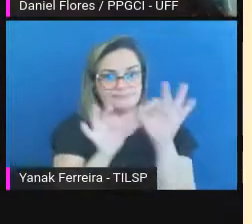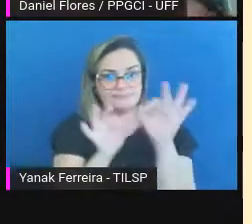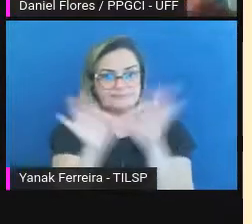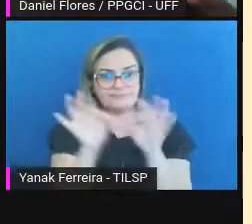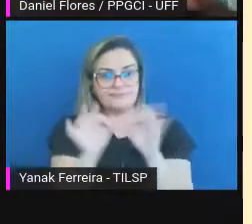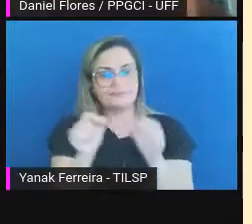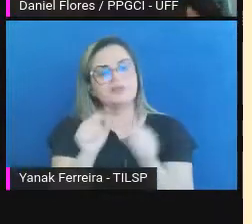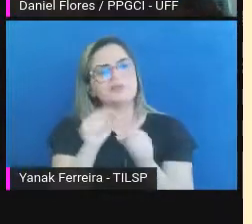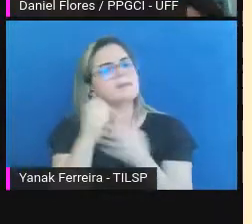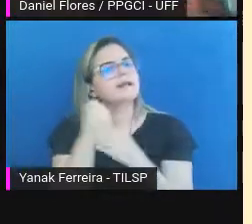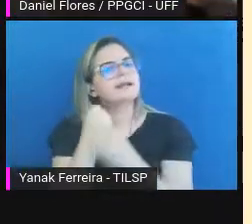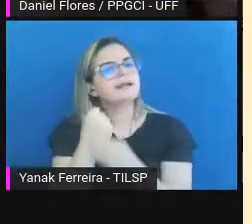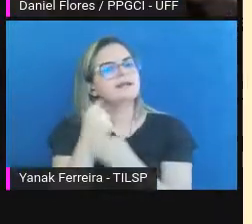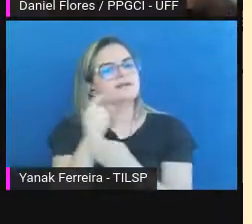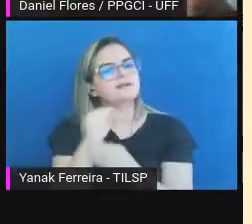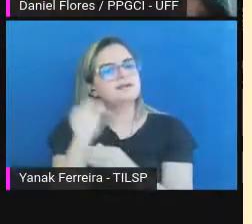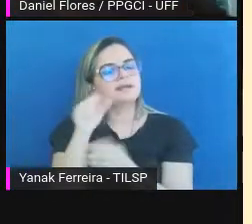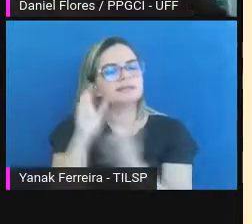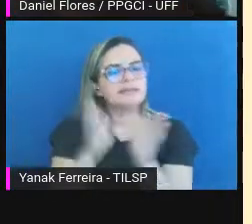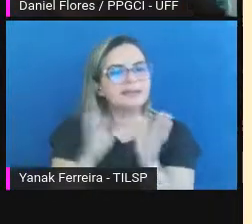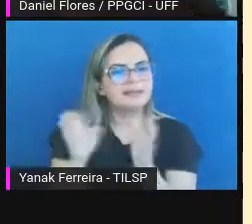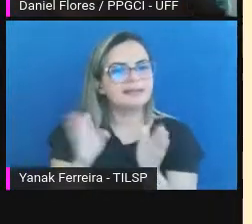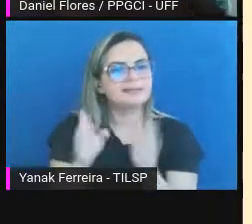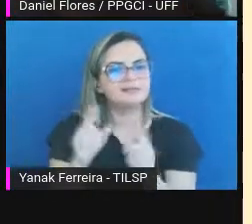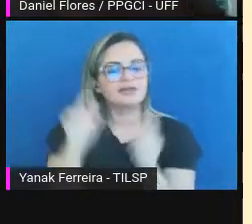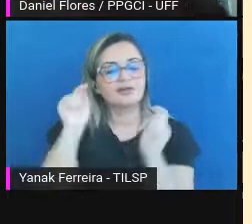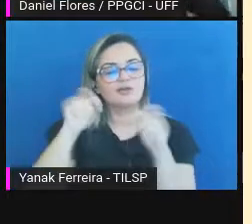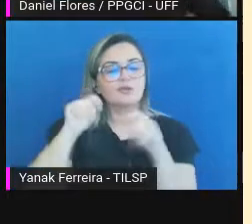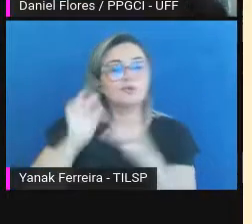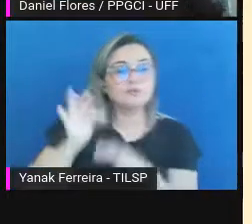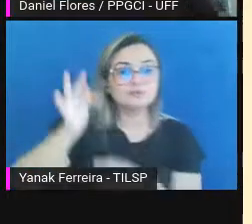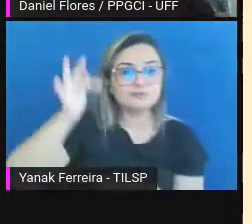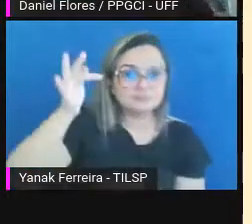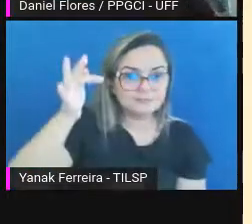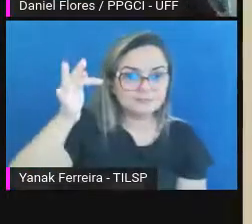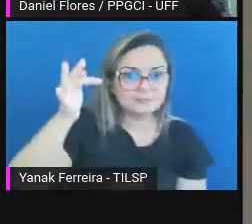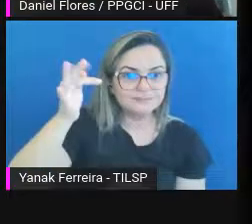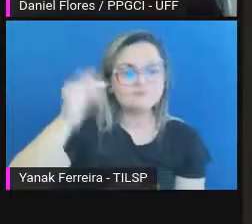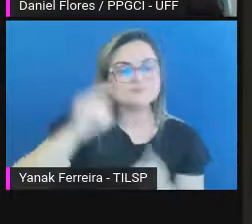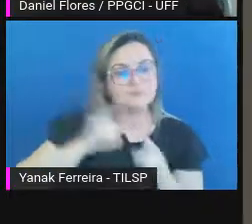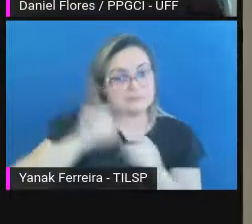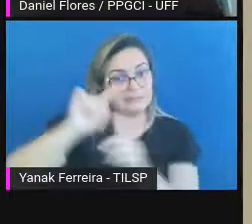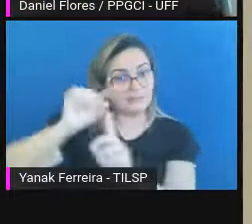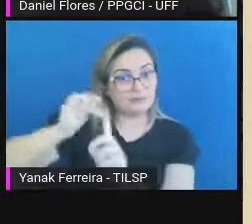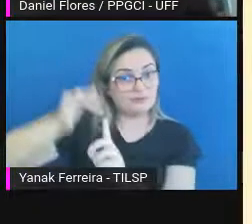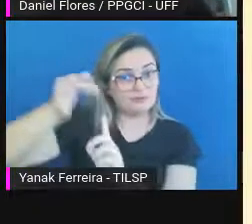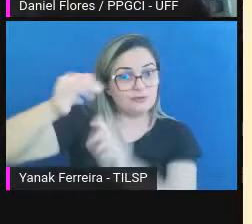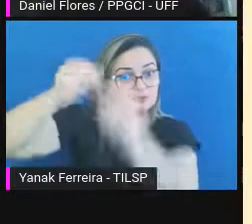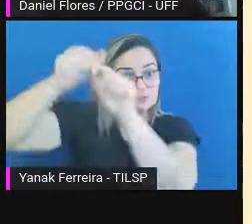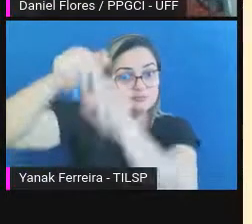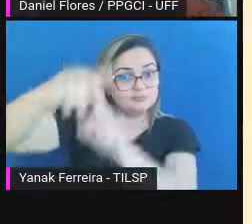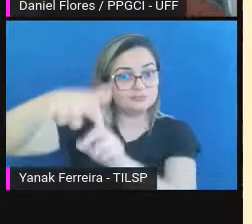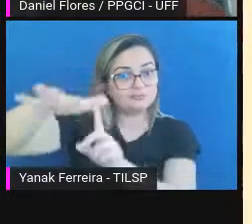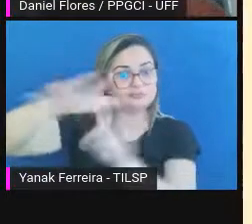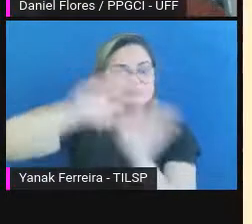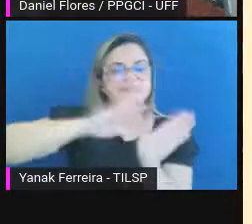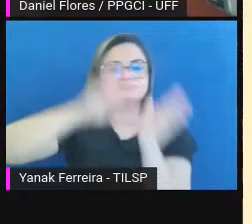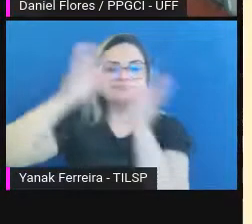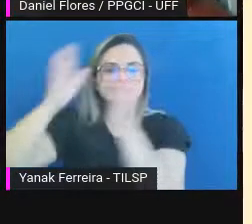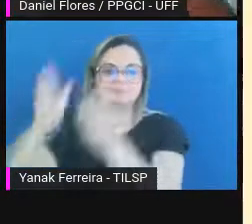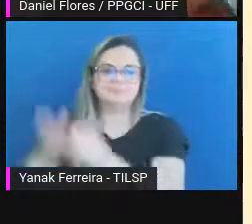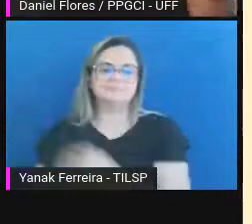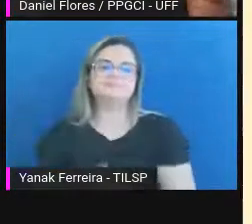ter garantia de acesso no futuro e a disseminação no terceiro pacote no DIP.